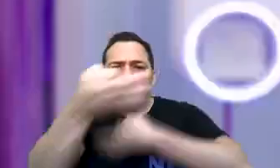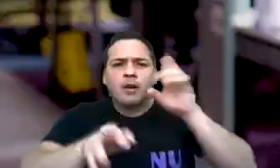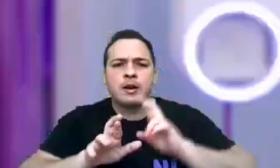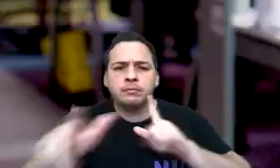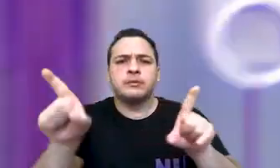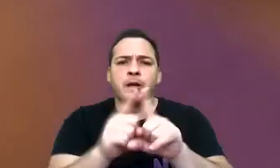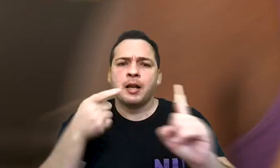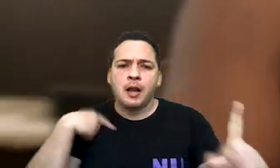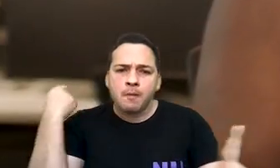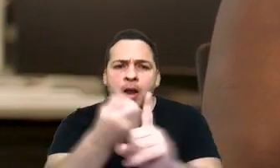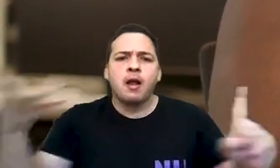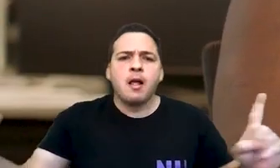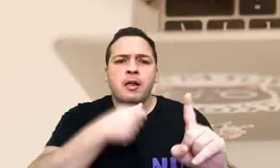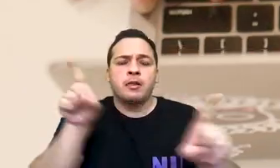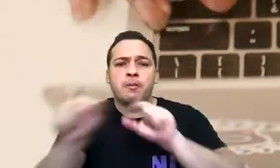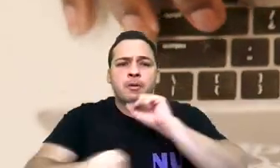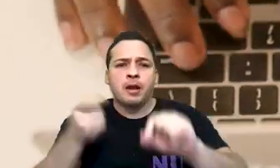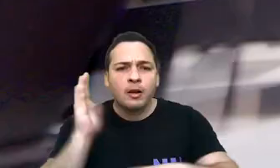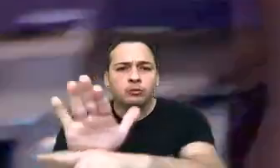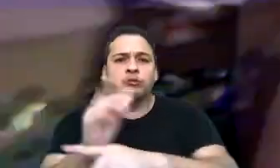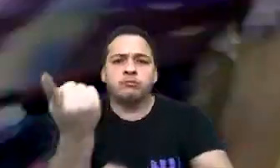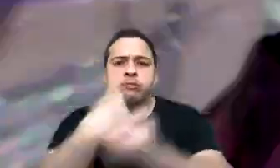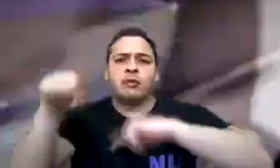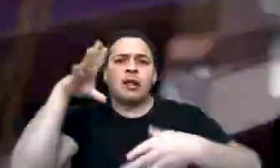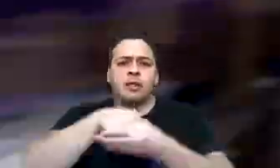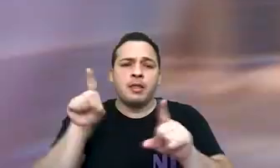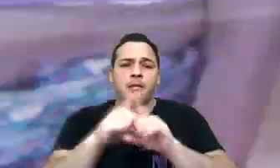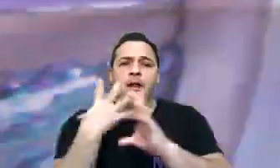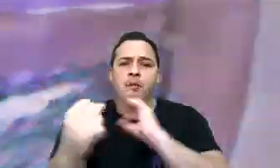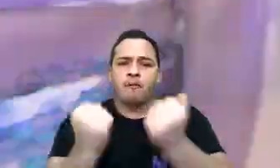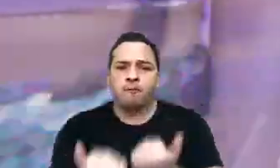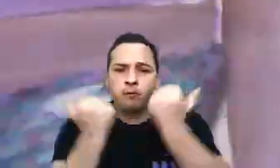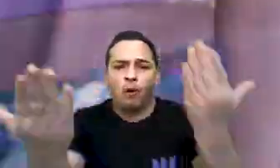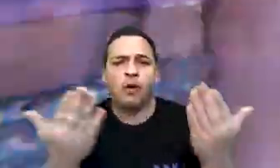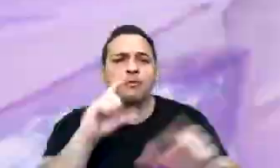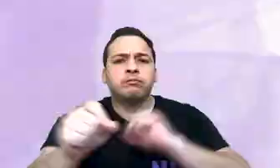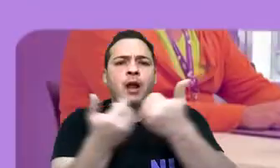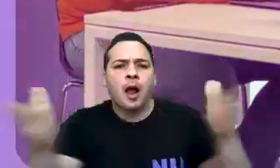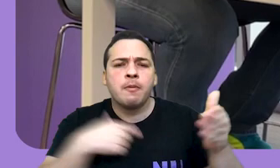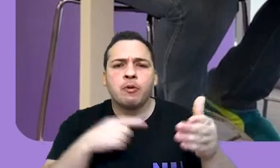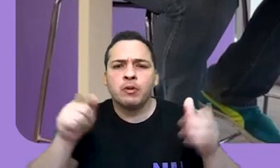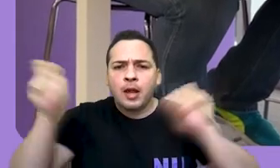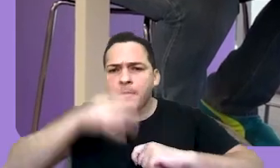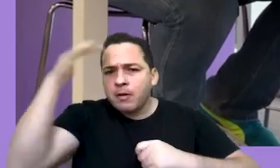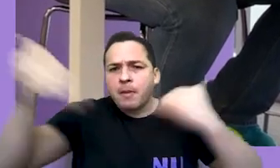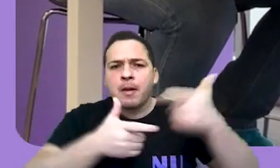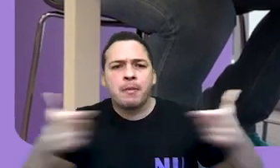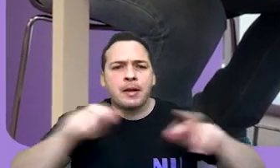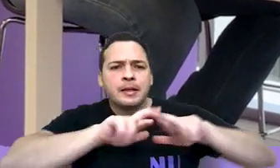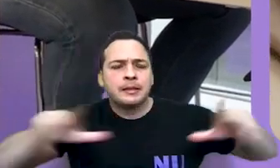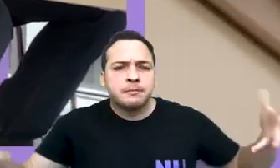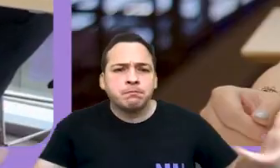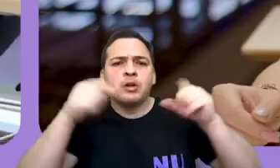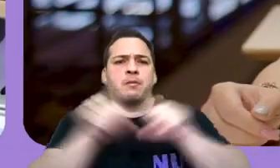perspectivas causando impacto. Fazendo acontecer. A gente transforma, transforma aqui dentro e transforma lá fora. A gente abre espaço